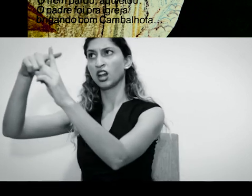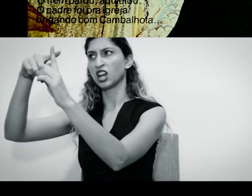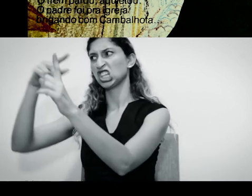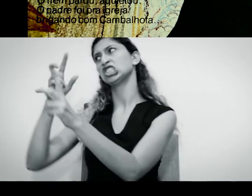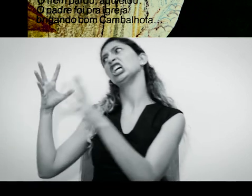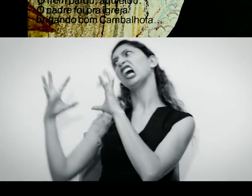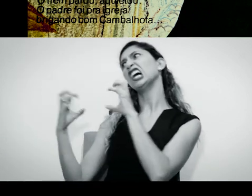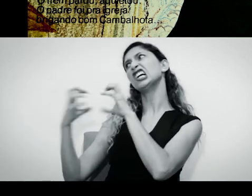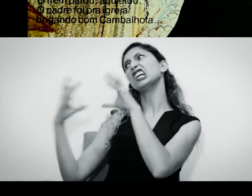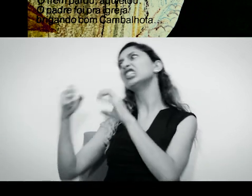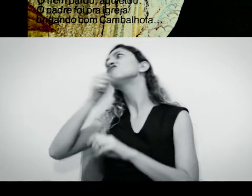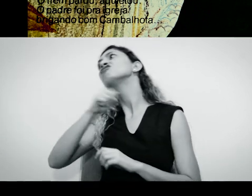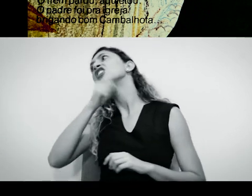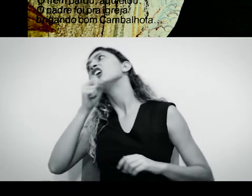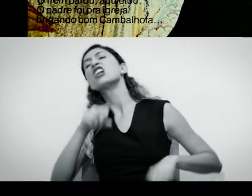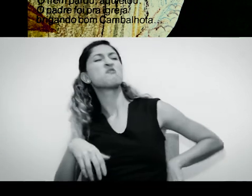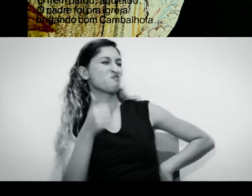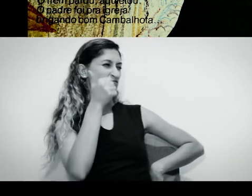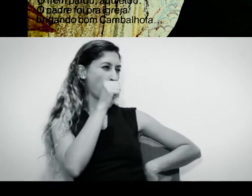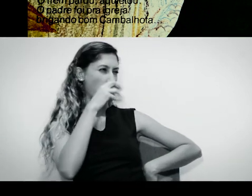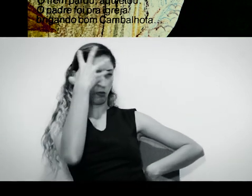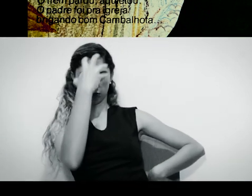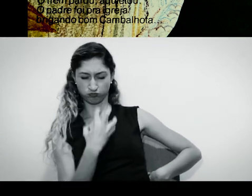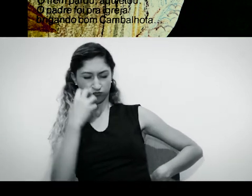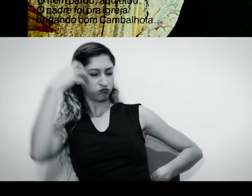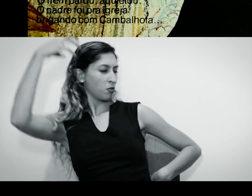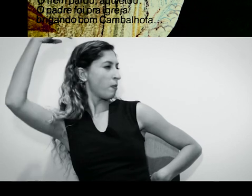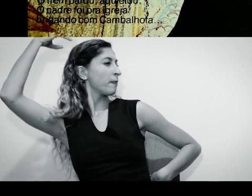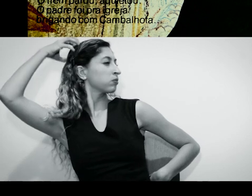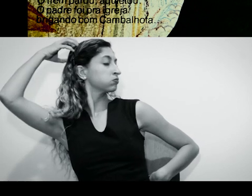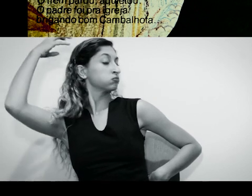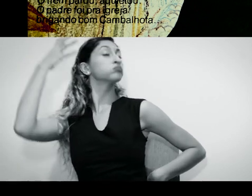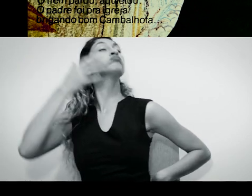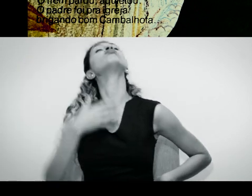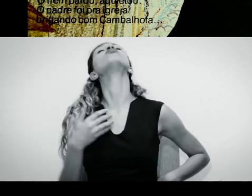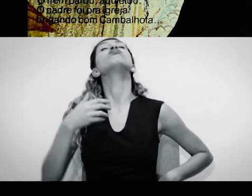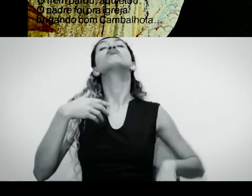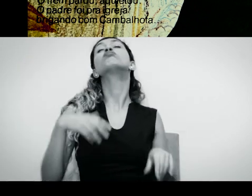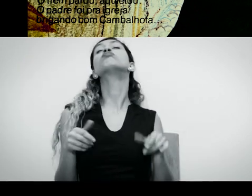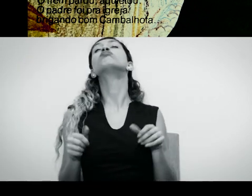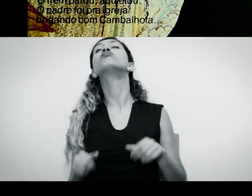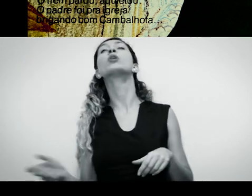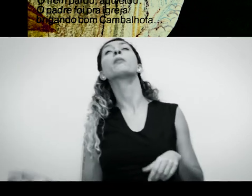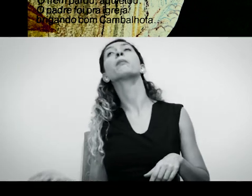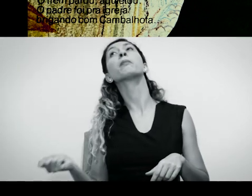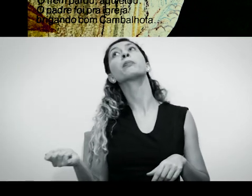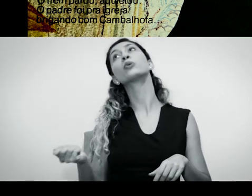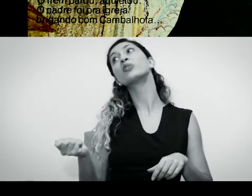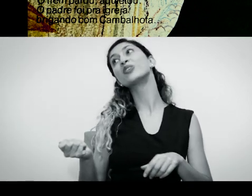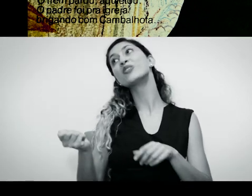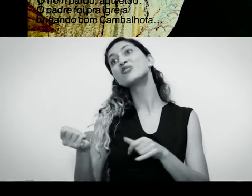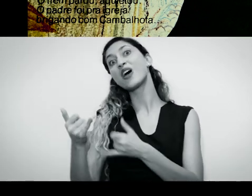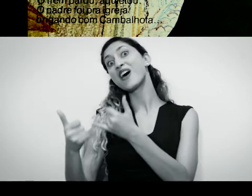Muito séria, de coque, vestido, esticadinho, subindo a ladeira, puxava um barbante à casa